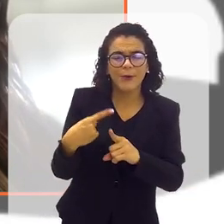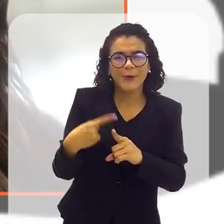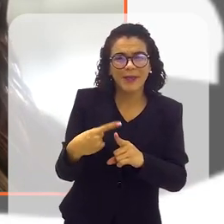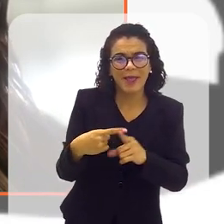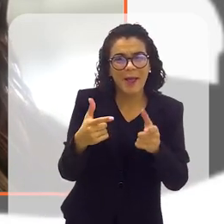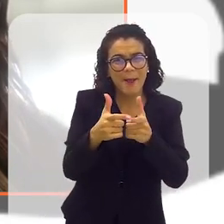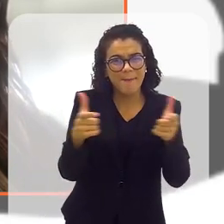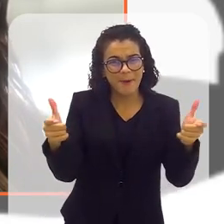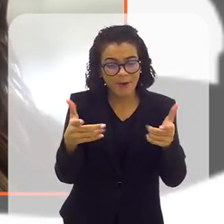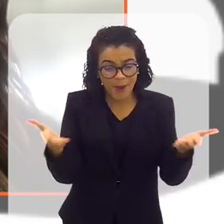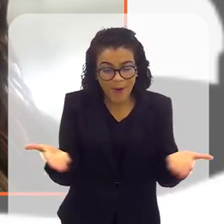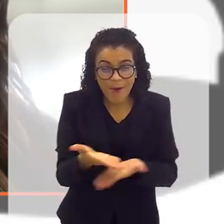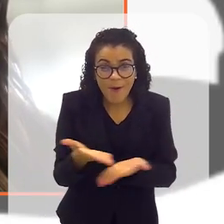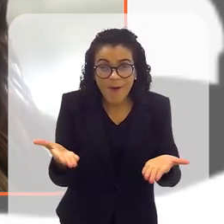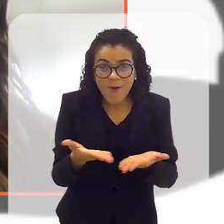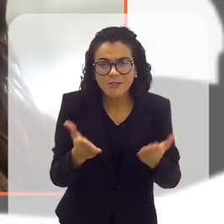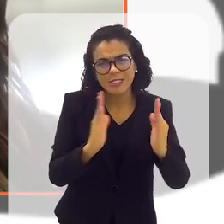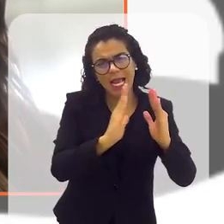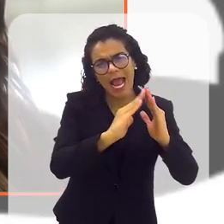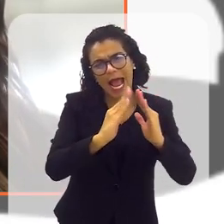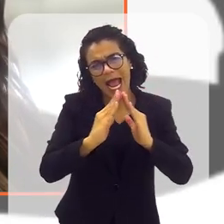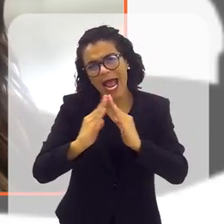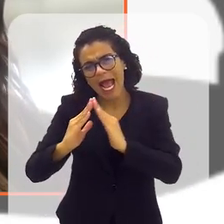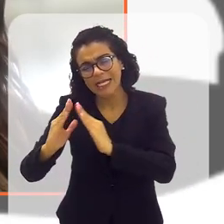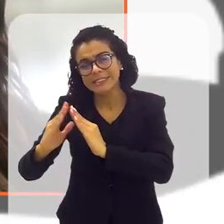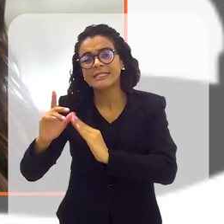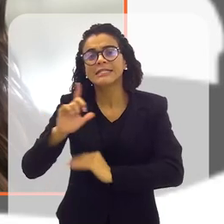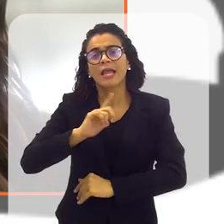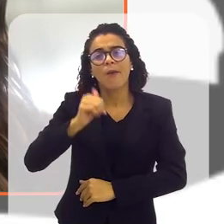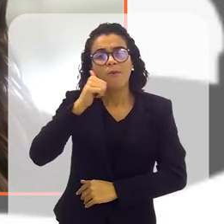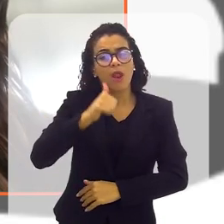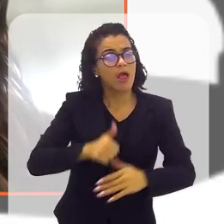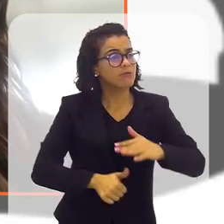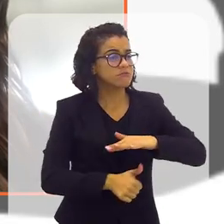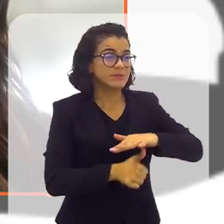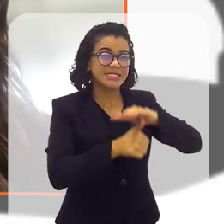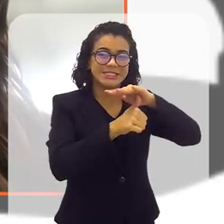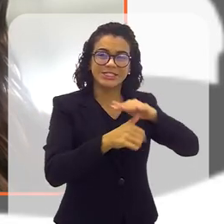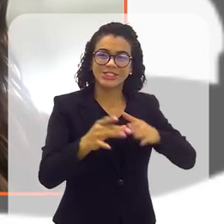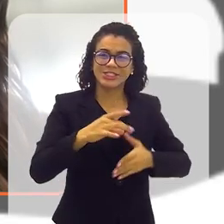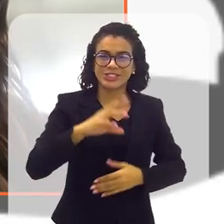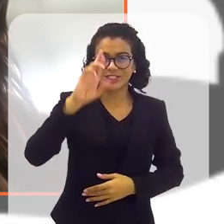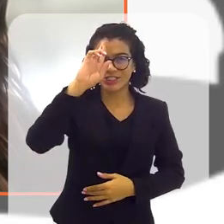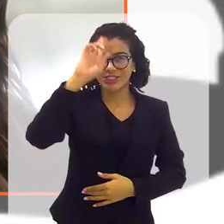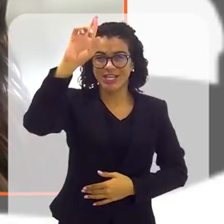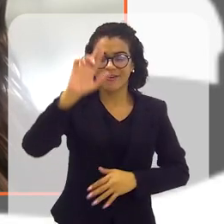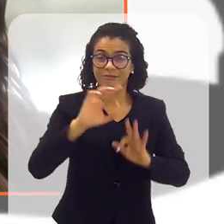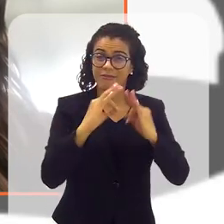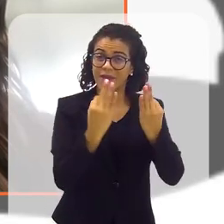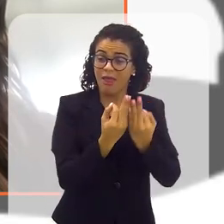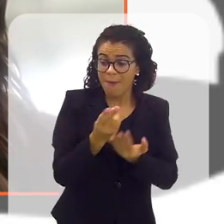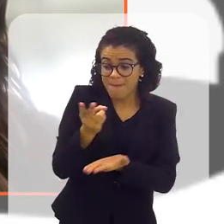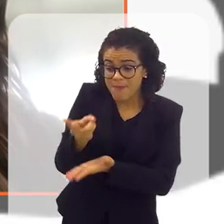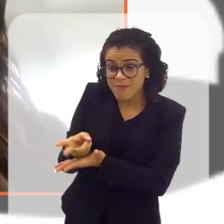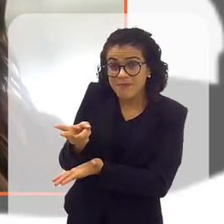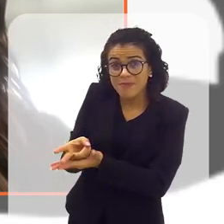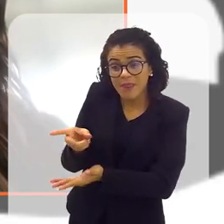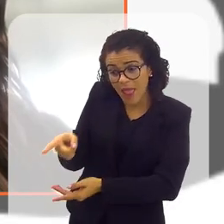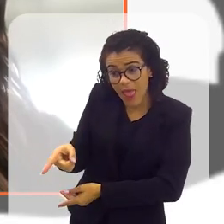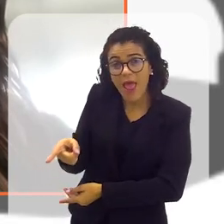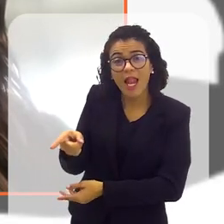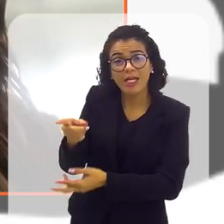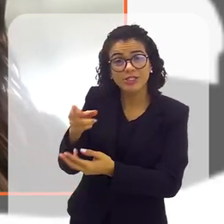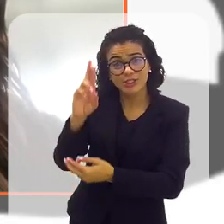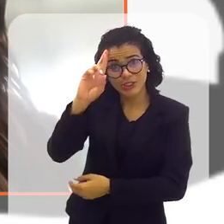apesar da maioria hoje das casas terem a mulher como chefe da família, ainda elas